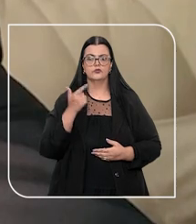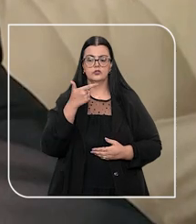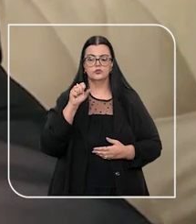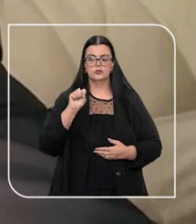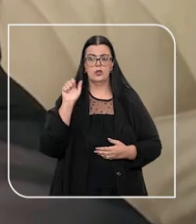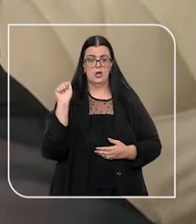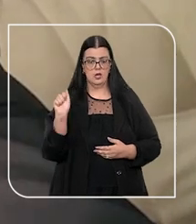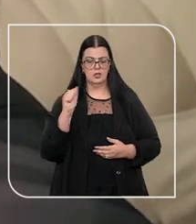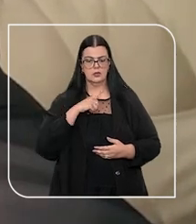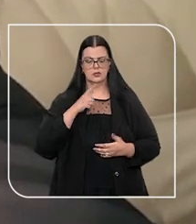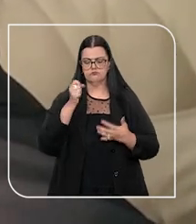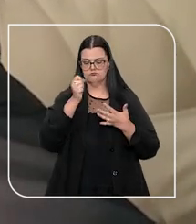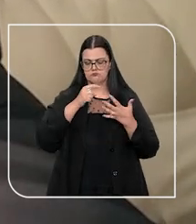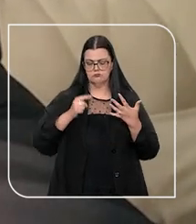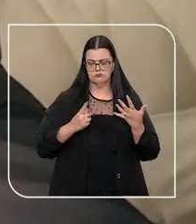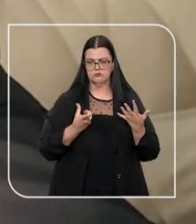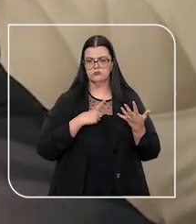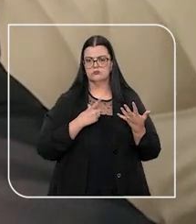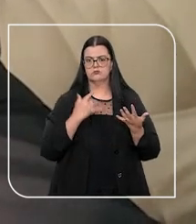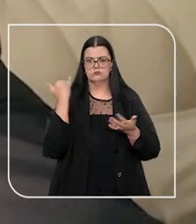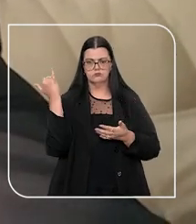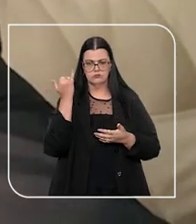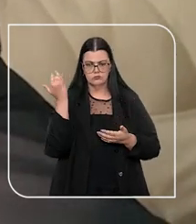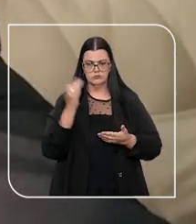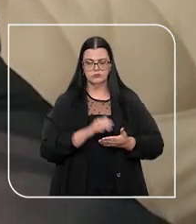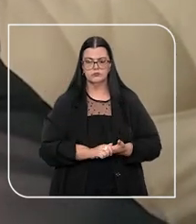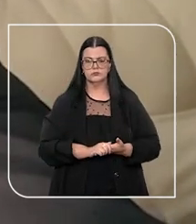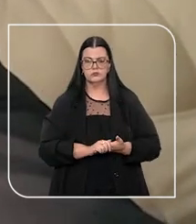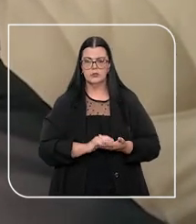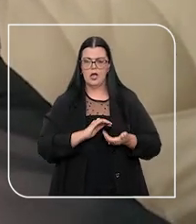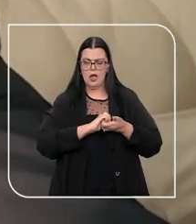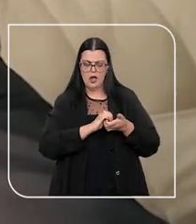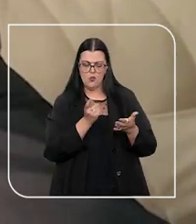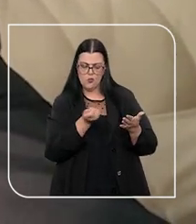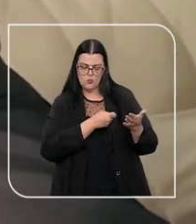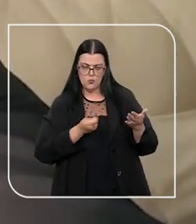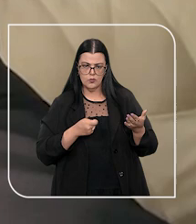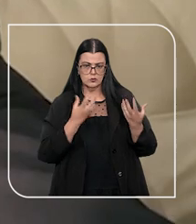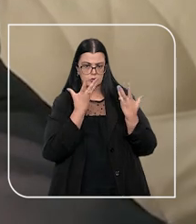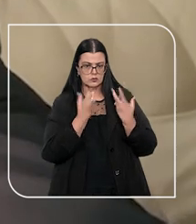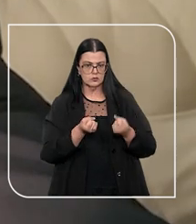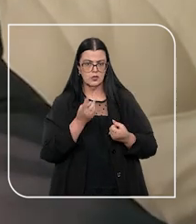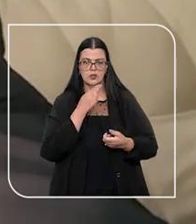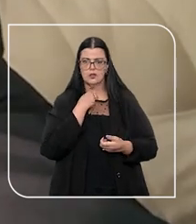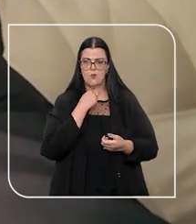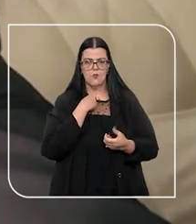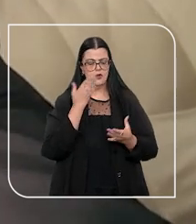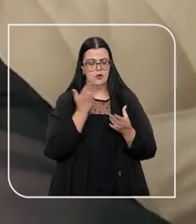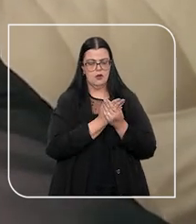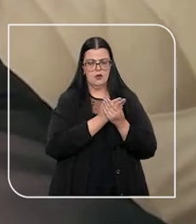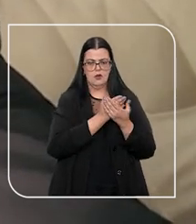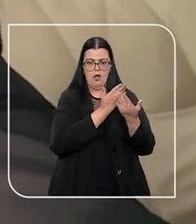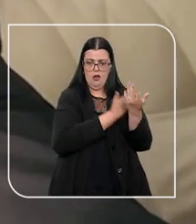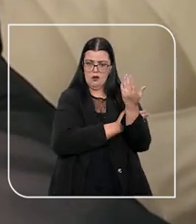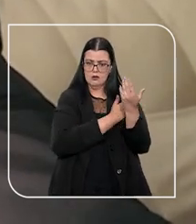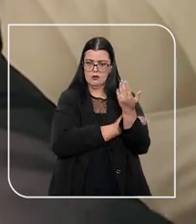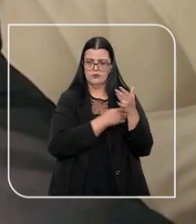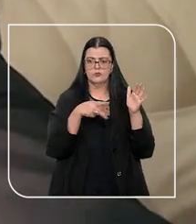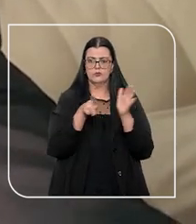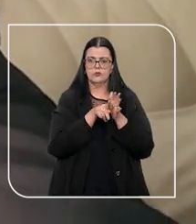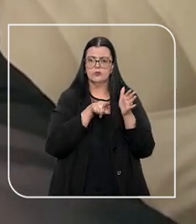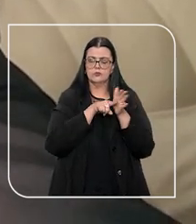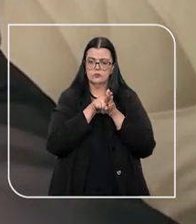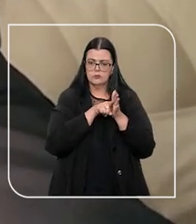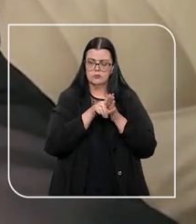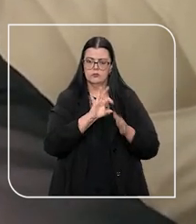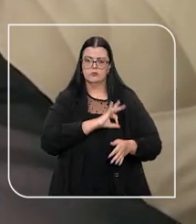28A traz vários outros requisitos. Para que esse acordo seja viável, não pode ser o caso de arquivamento do inquérito policial